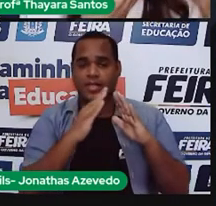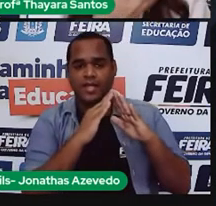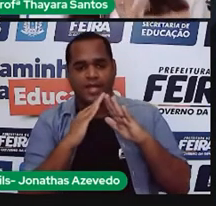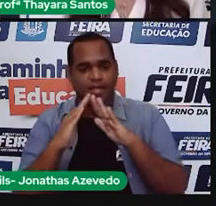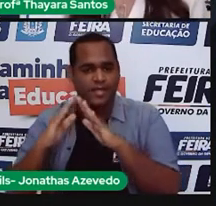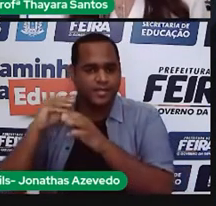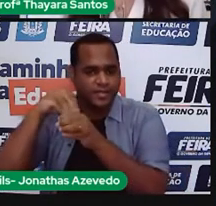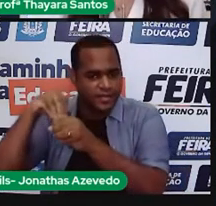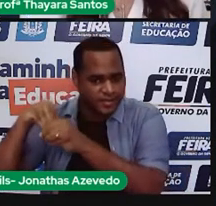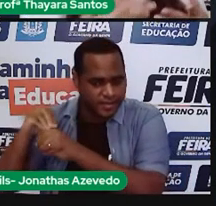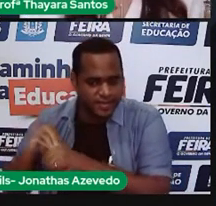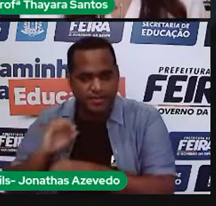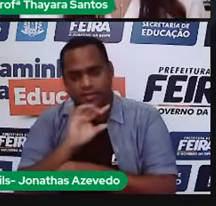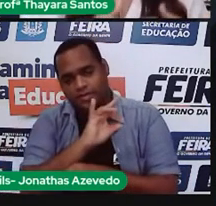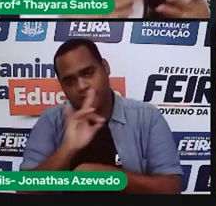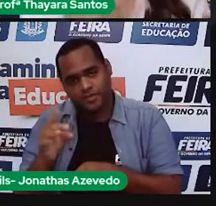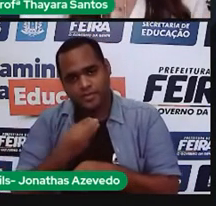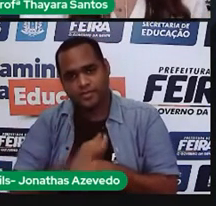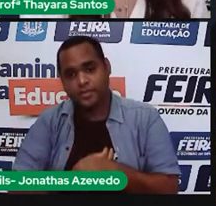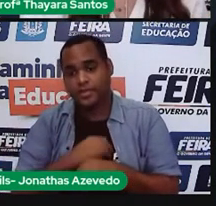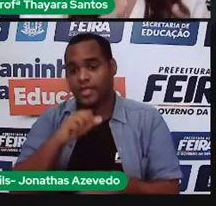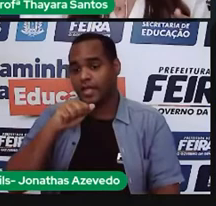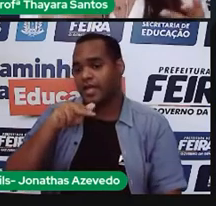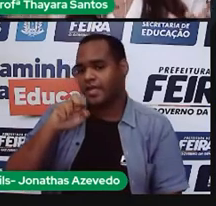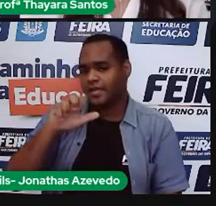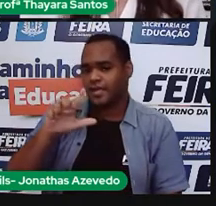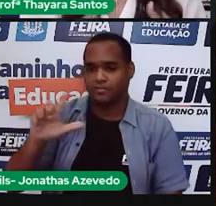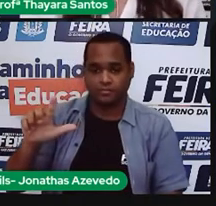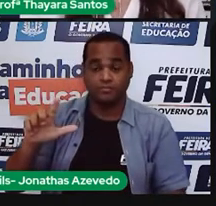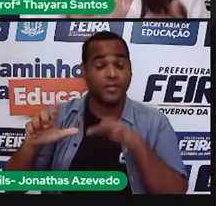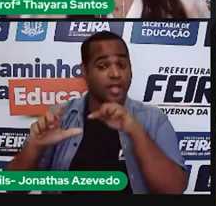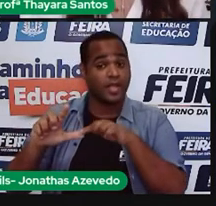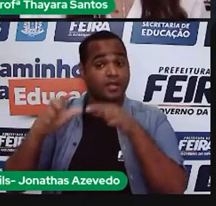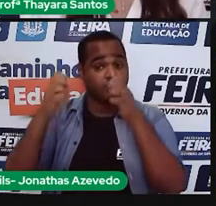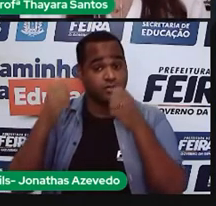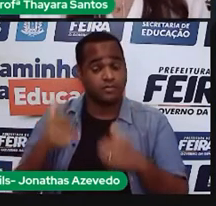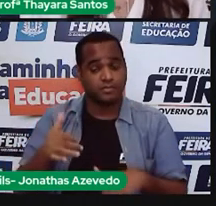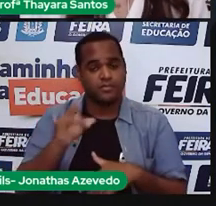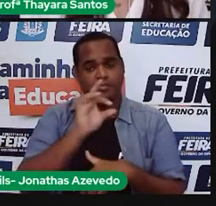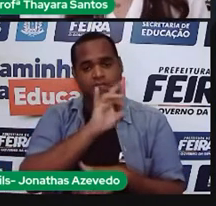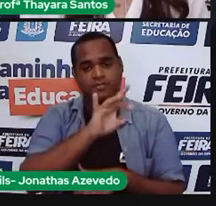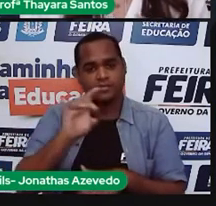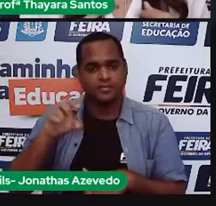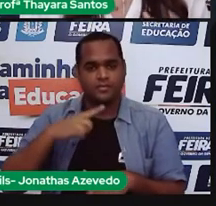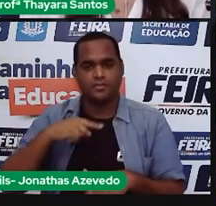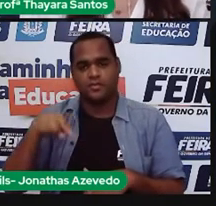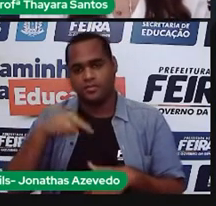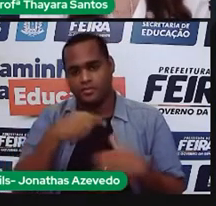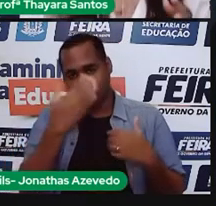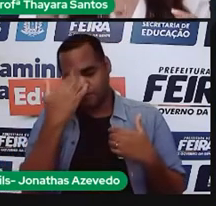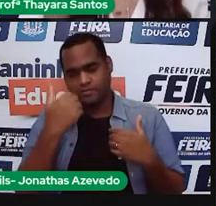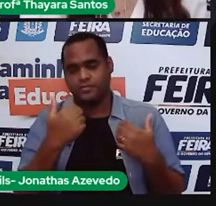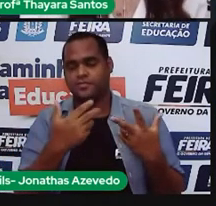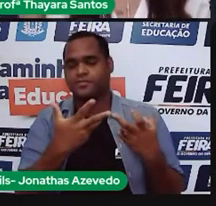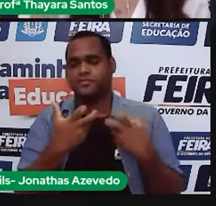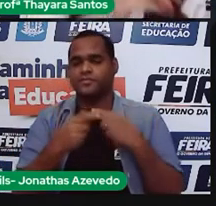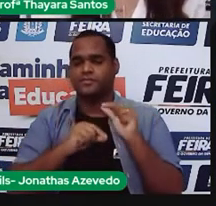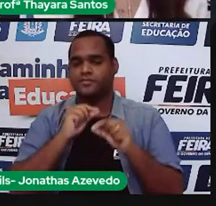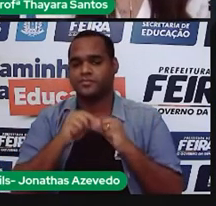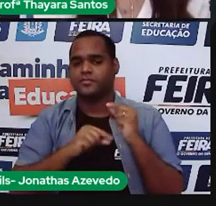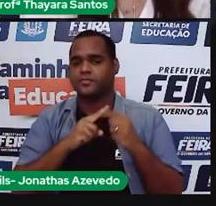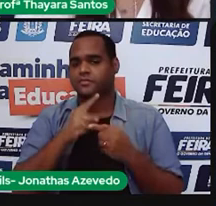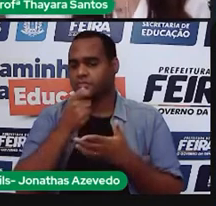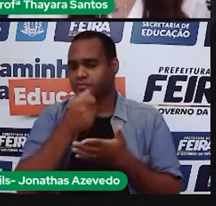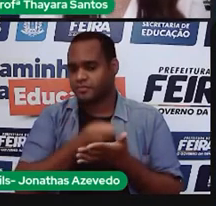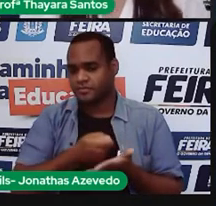pessoal que toma conta, que no caso é a ANEL, que é a Agência Nacional de Energia Elétrica, ela é obrigada a consumir, além